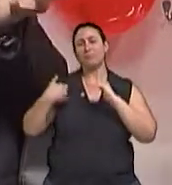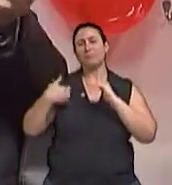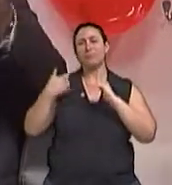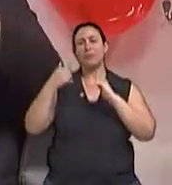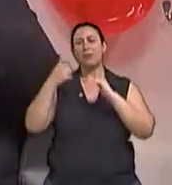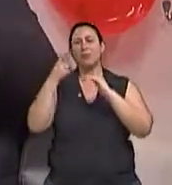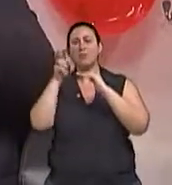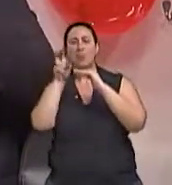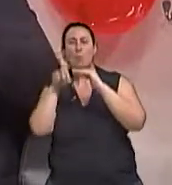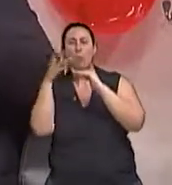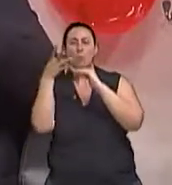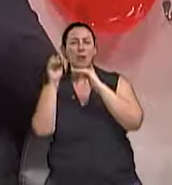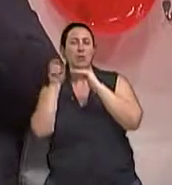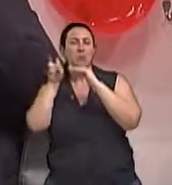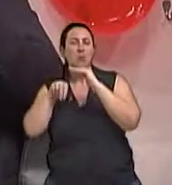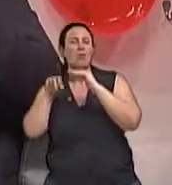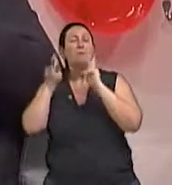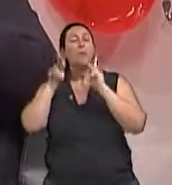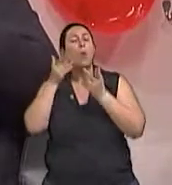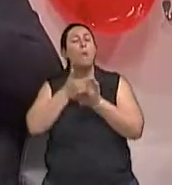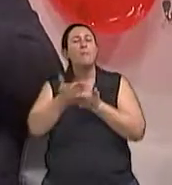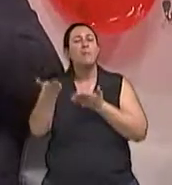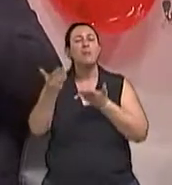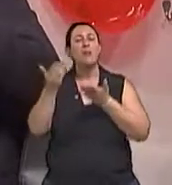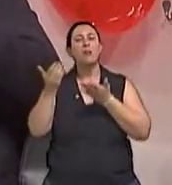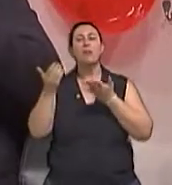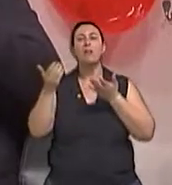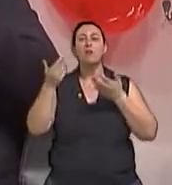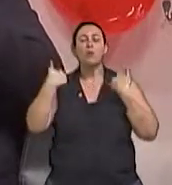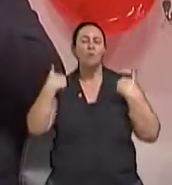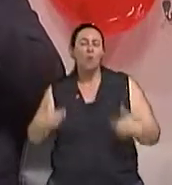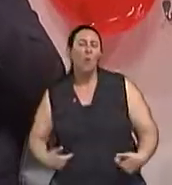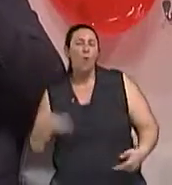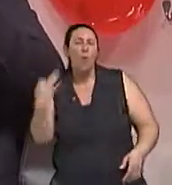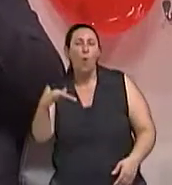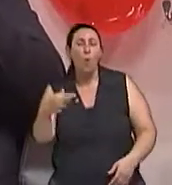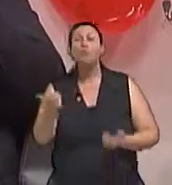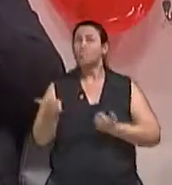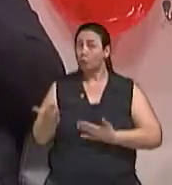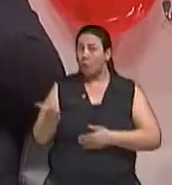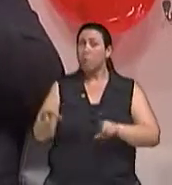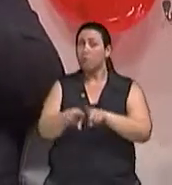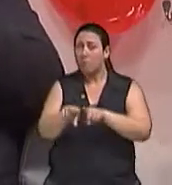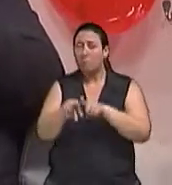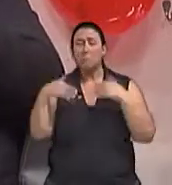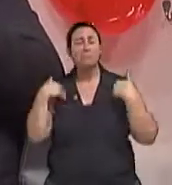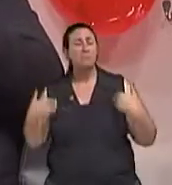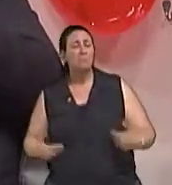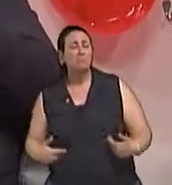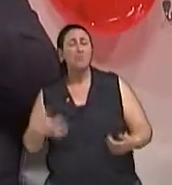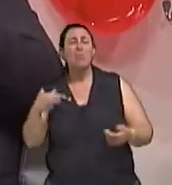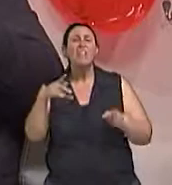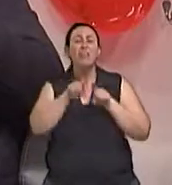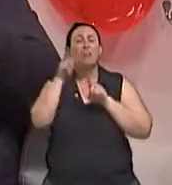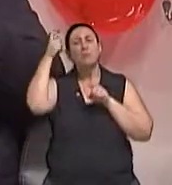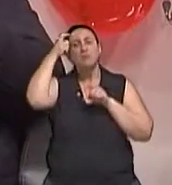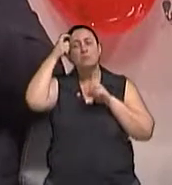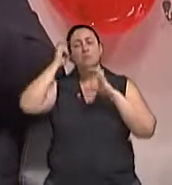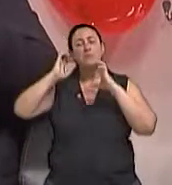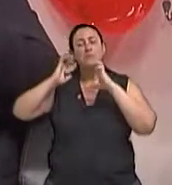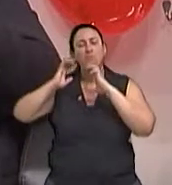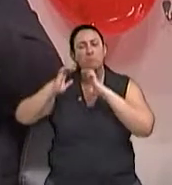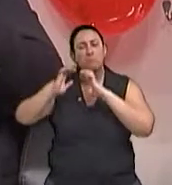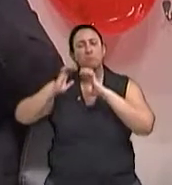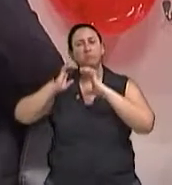mesmo jovens, inclusive, começam a ter dores no corpo. Diminuição da velocidade do raciocínio, especialmente mais notável nas